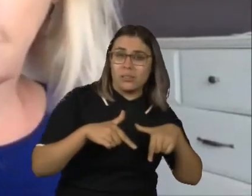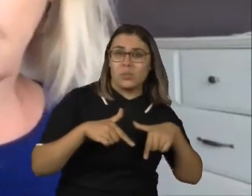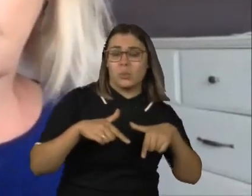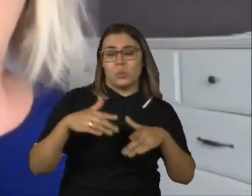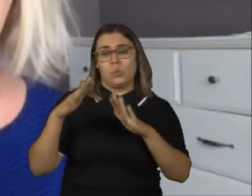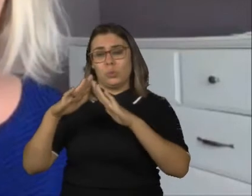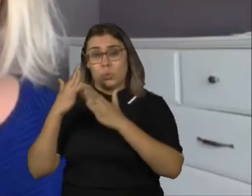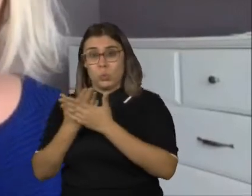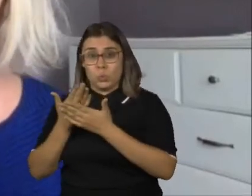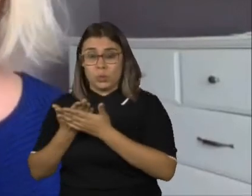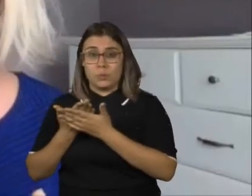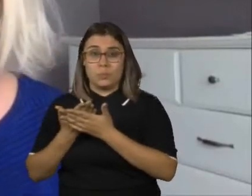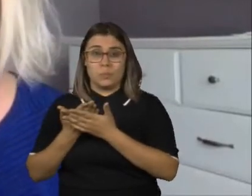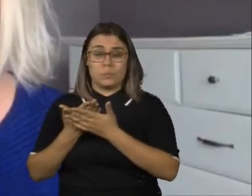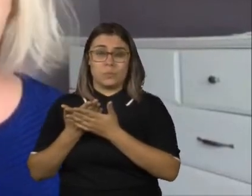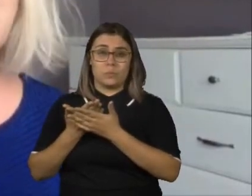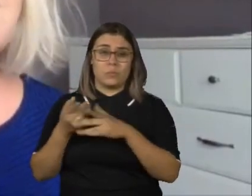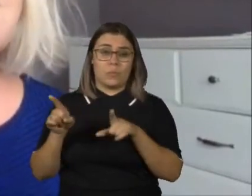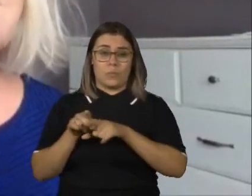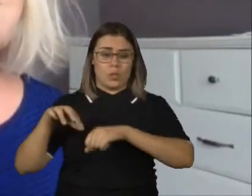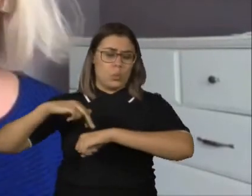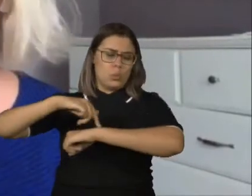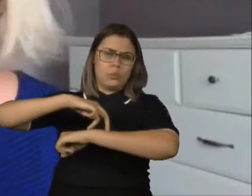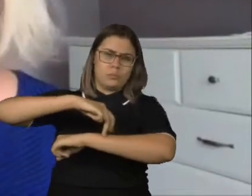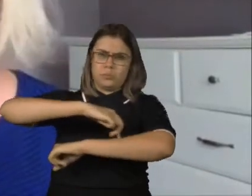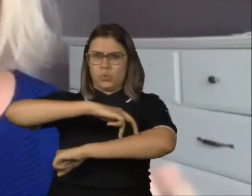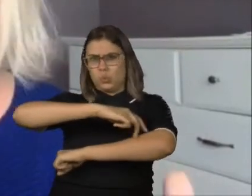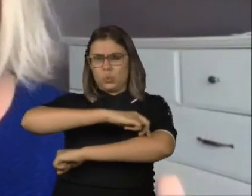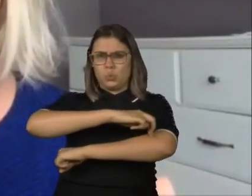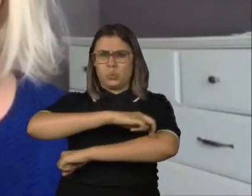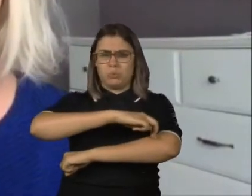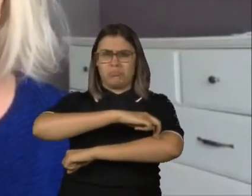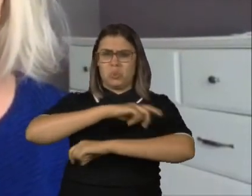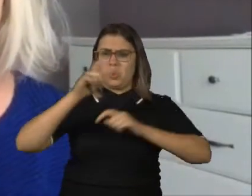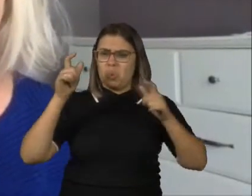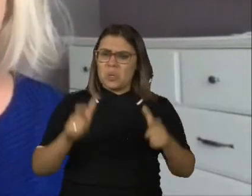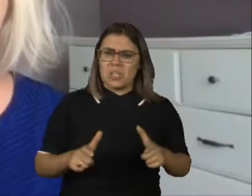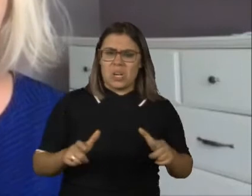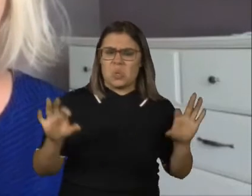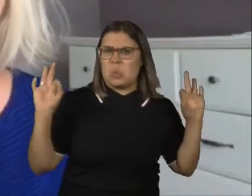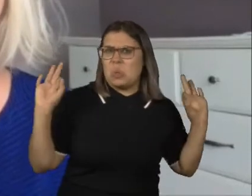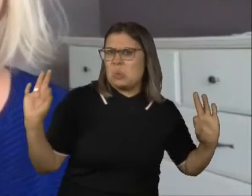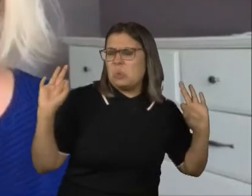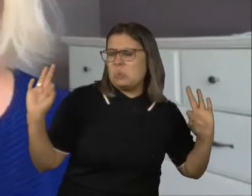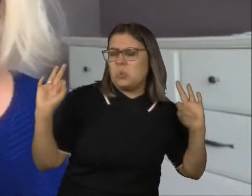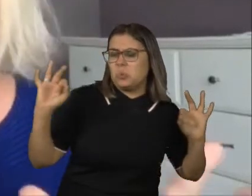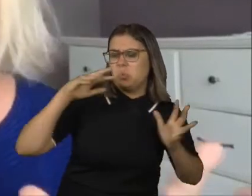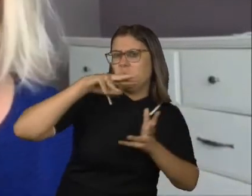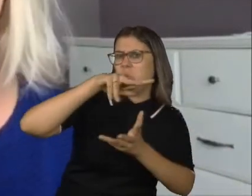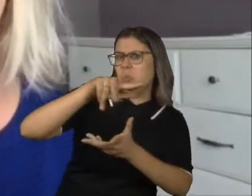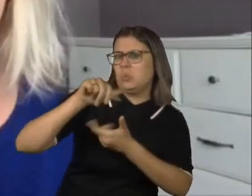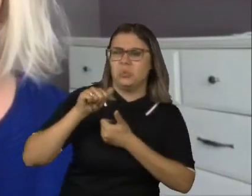estudando, desfilando nas passarelas mais badaladas do mundo da